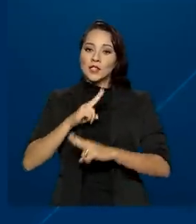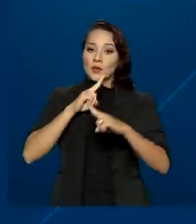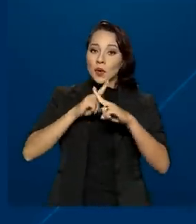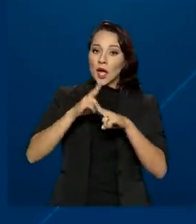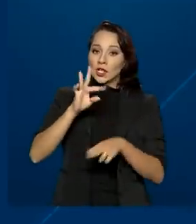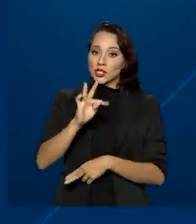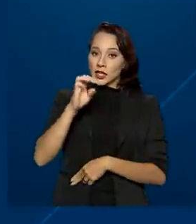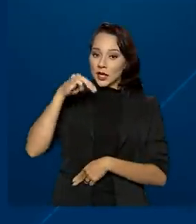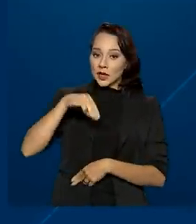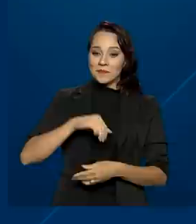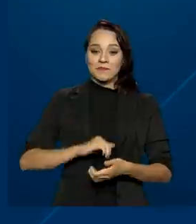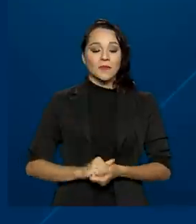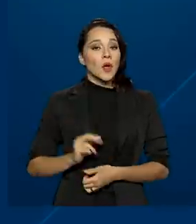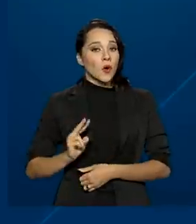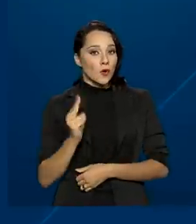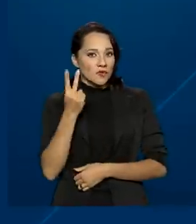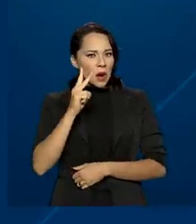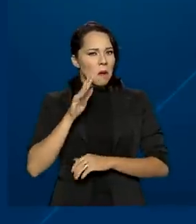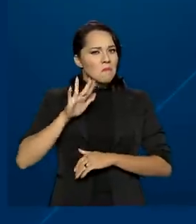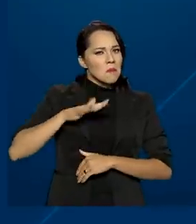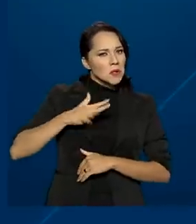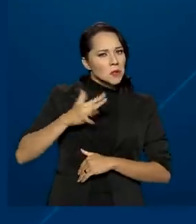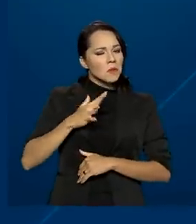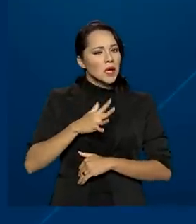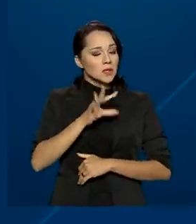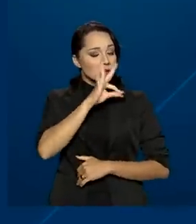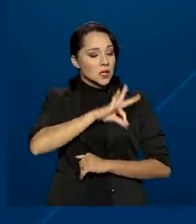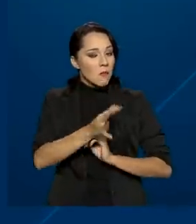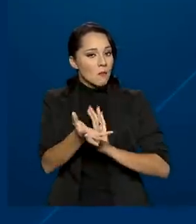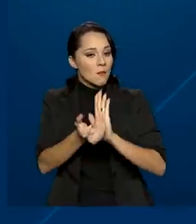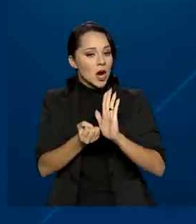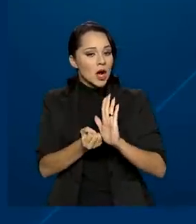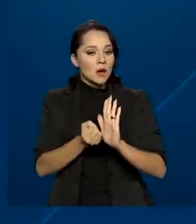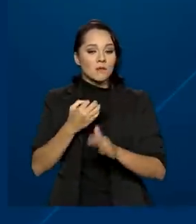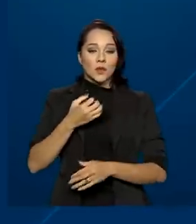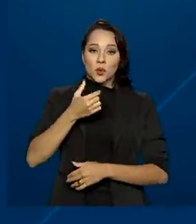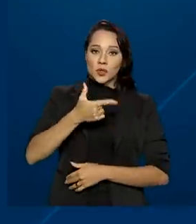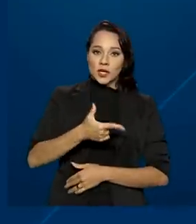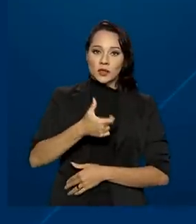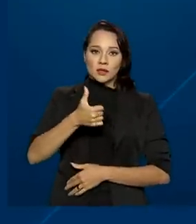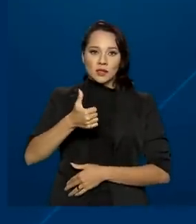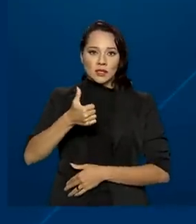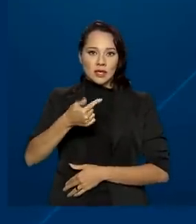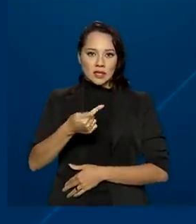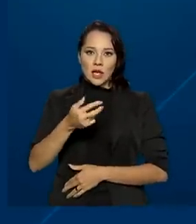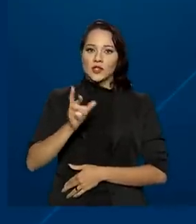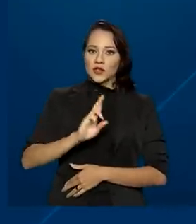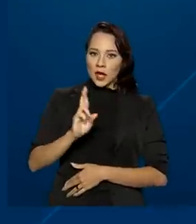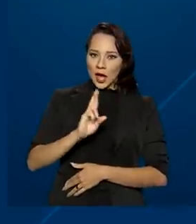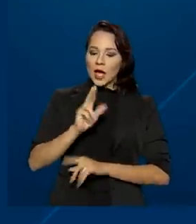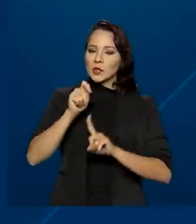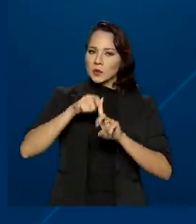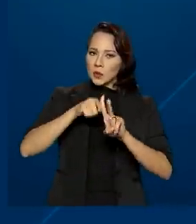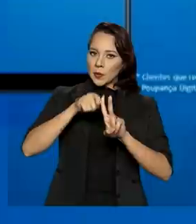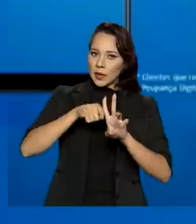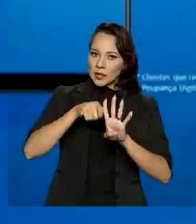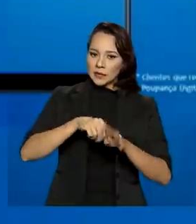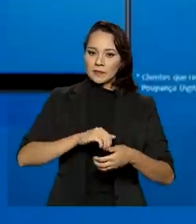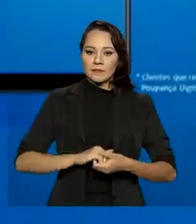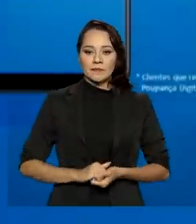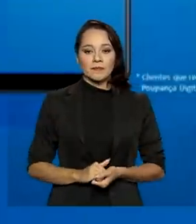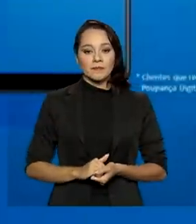Caixa Tem. O valor médio do benefício passará para R$ 217,00 mensais.